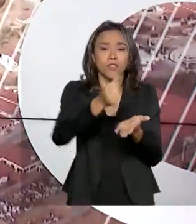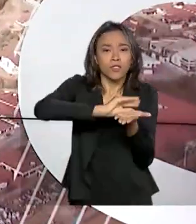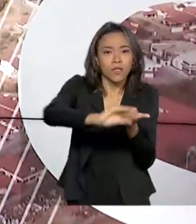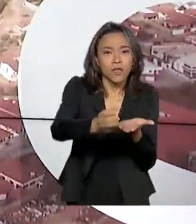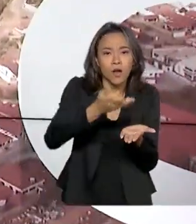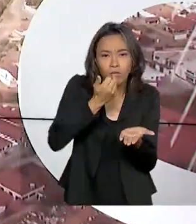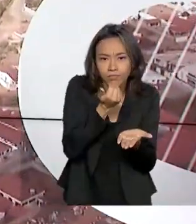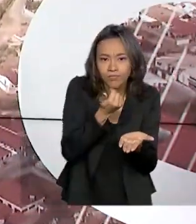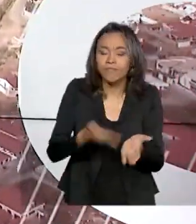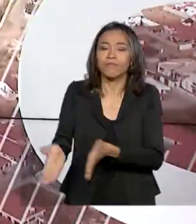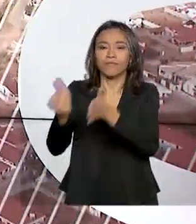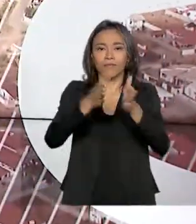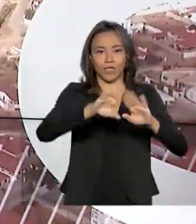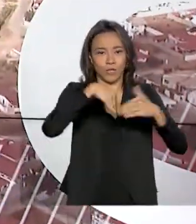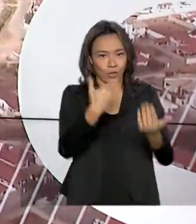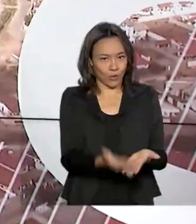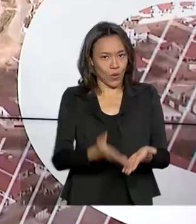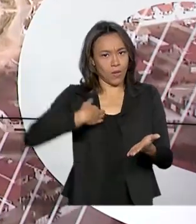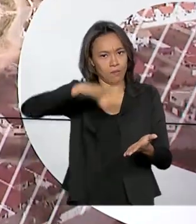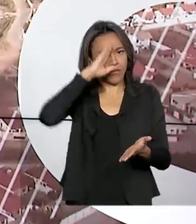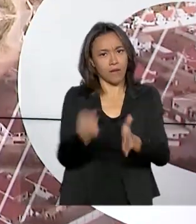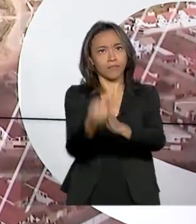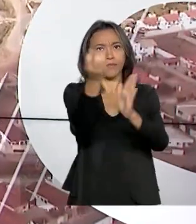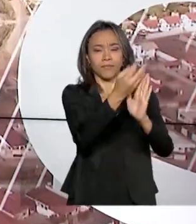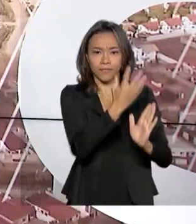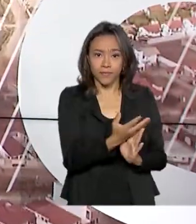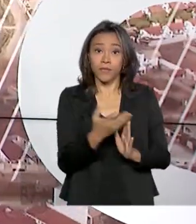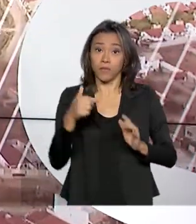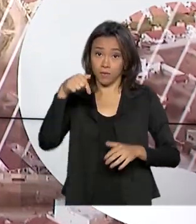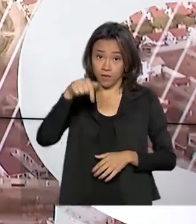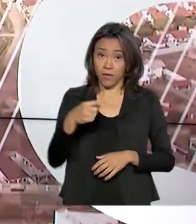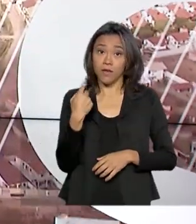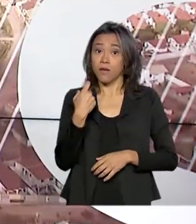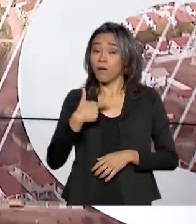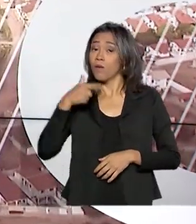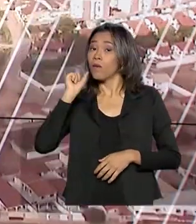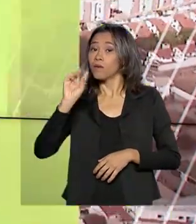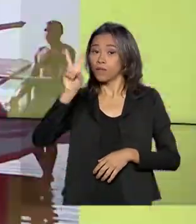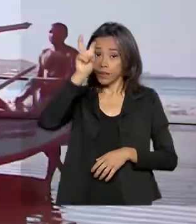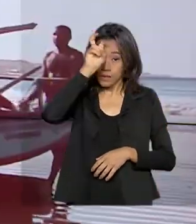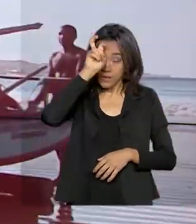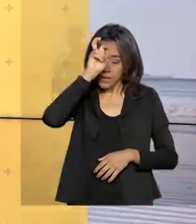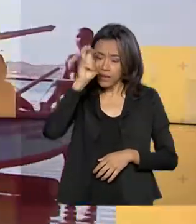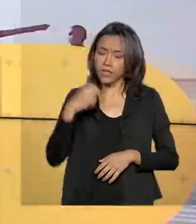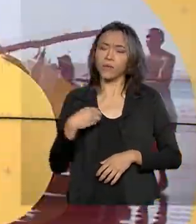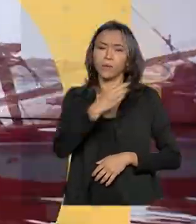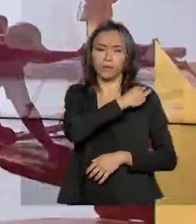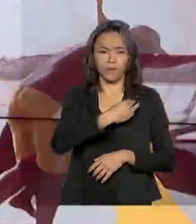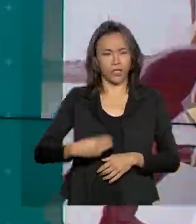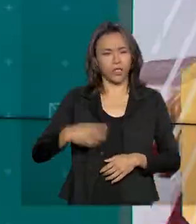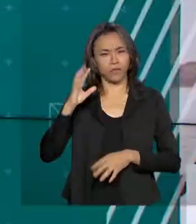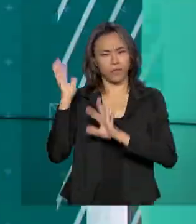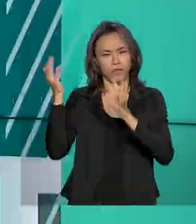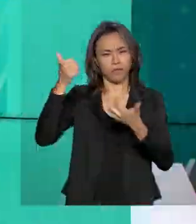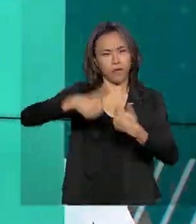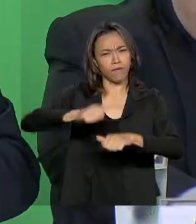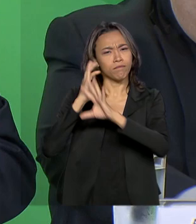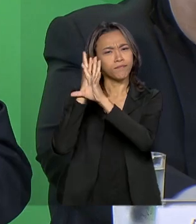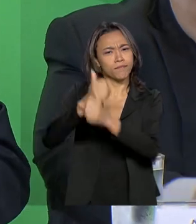escolas cívico-militares. Nesta quinta-feira, o ministro da Educação fez um balanço das principais ações na área.